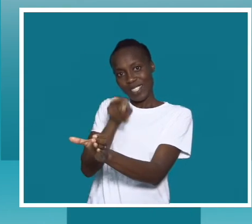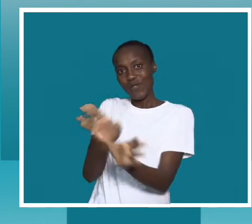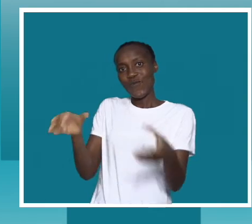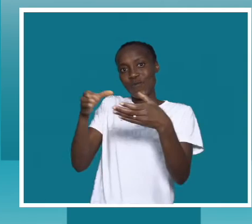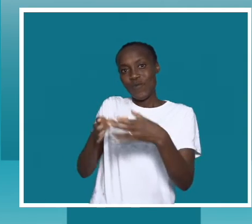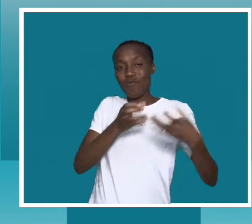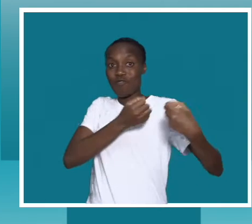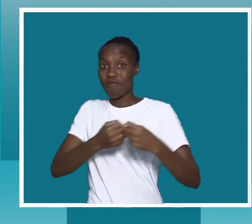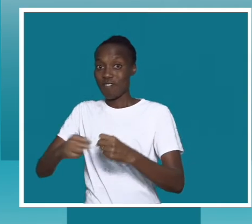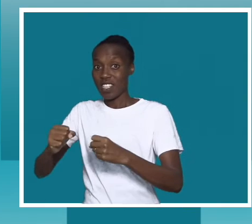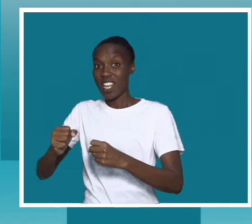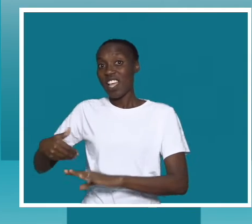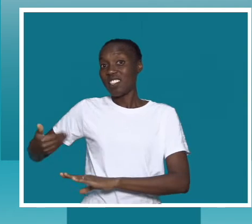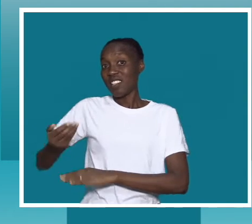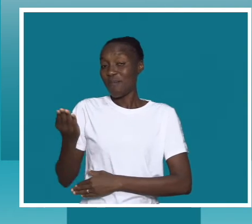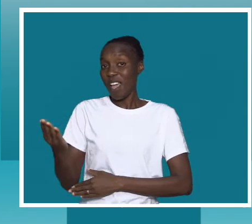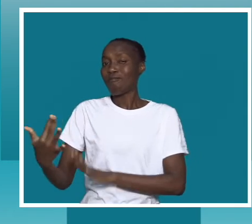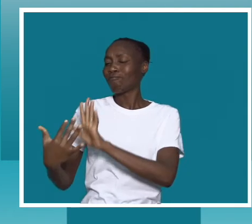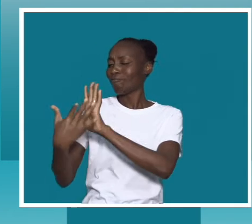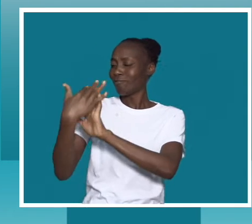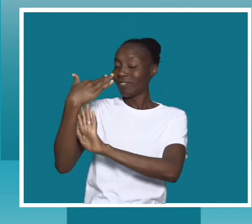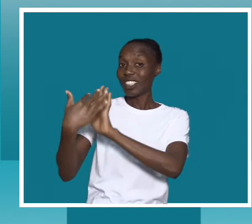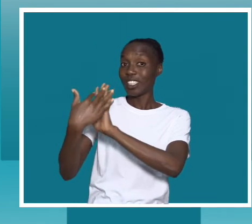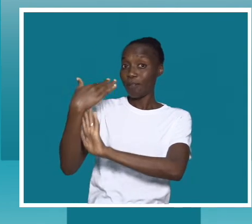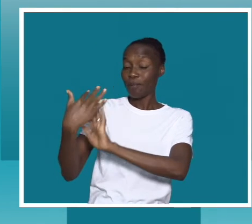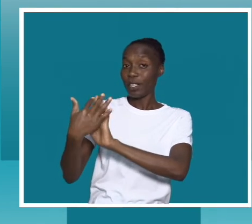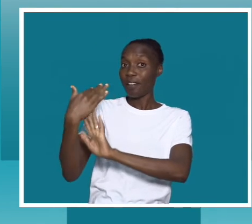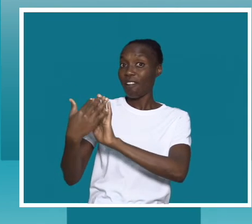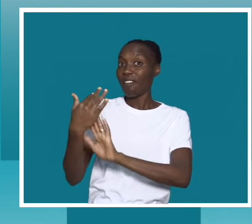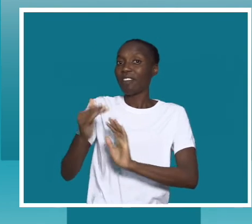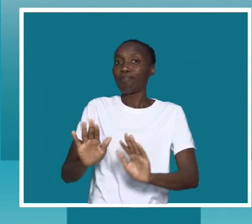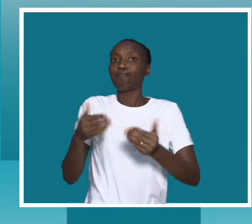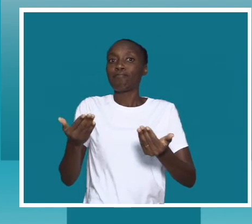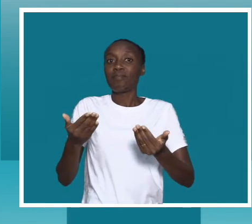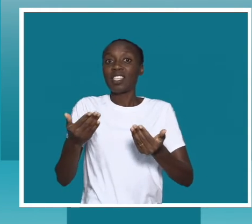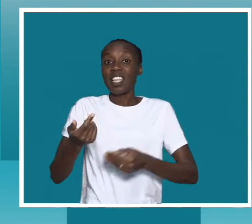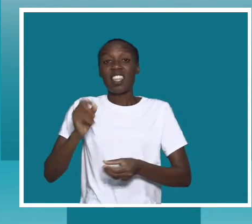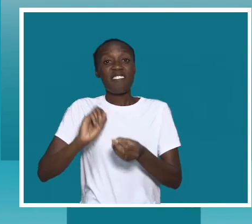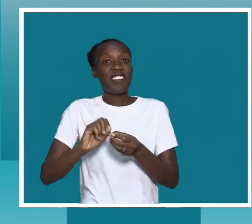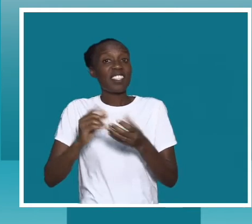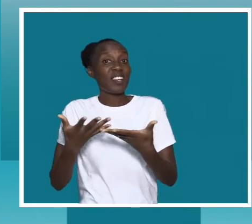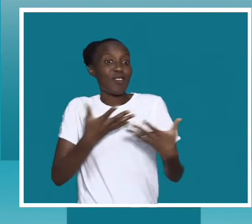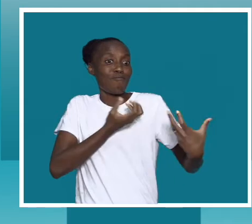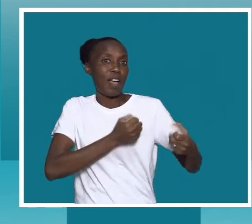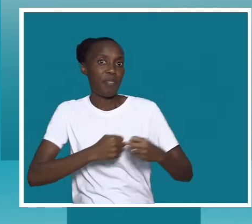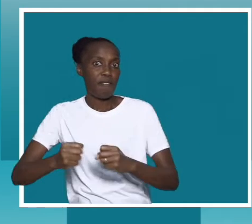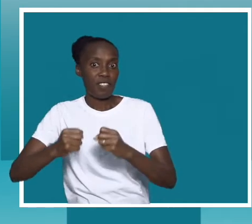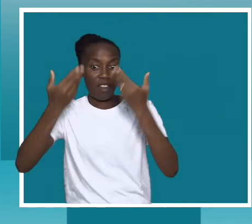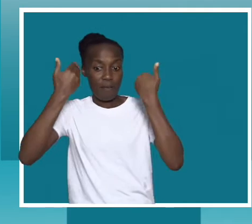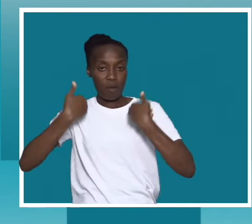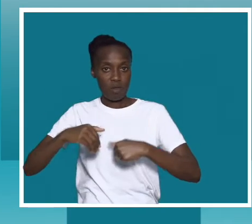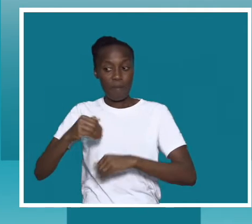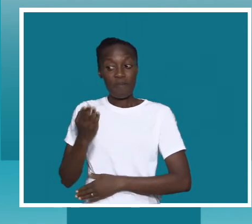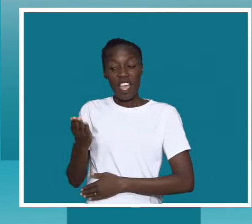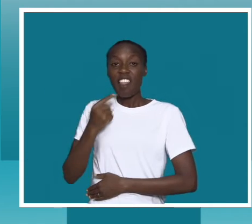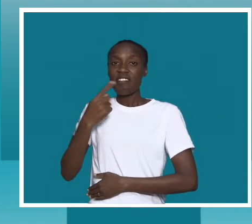então ela sempre me falava de ser ativista. Ela sempre me falou daquela